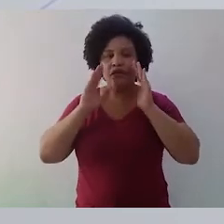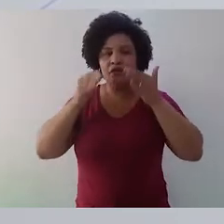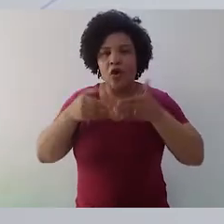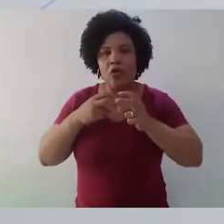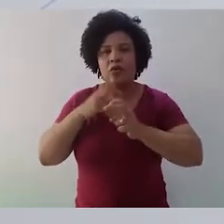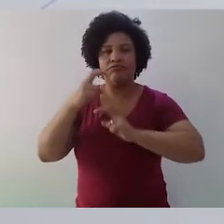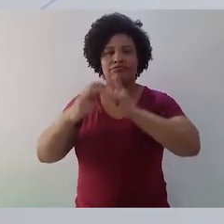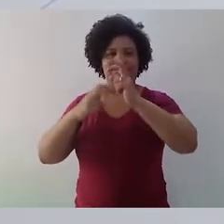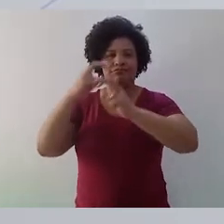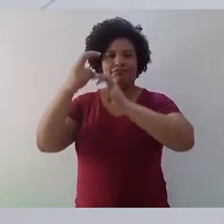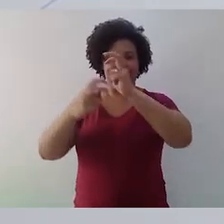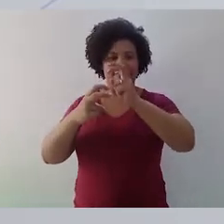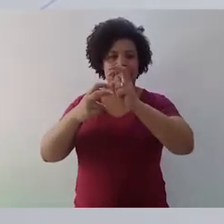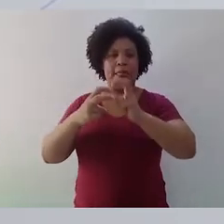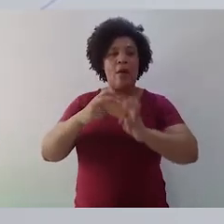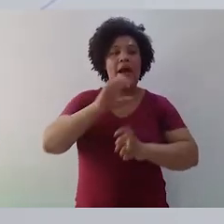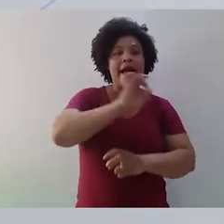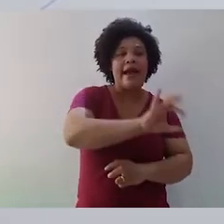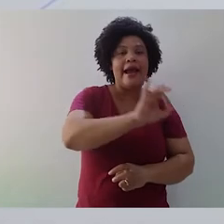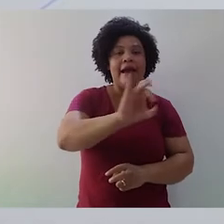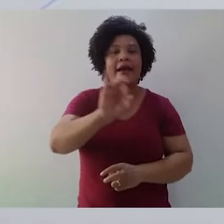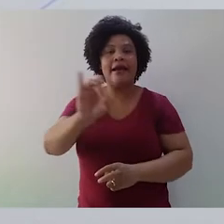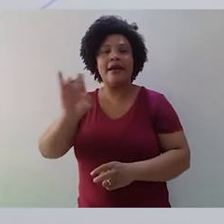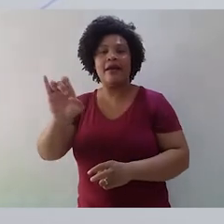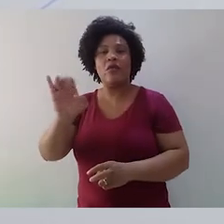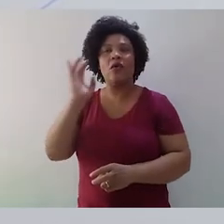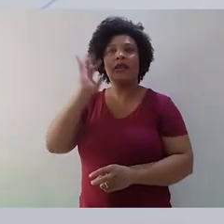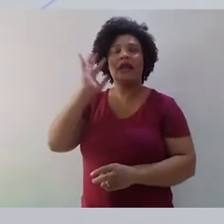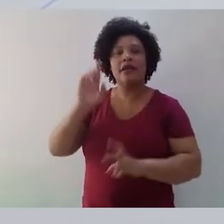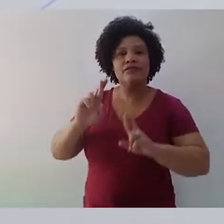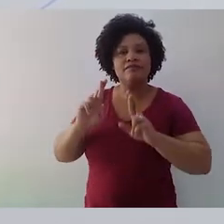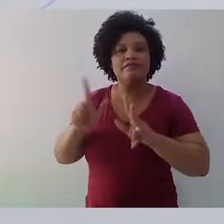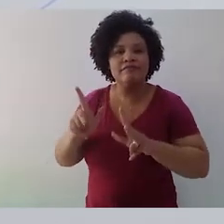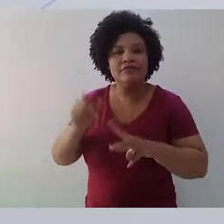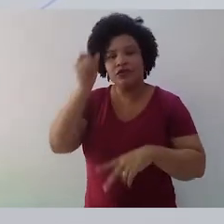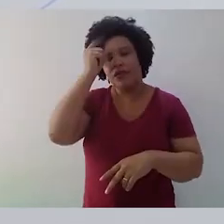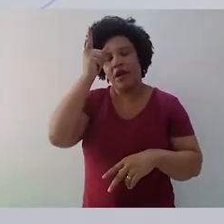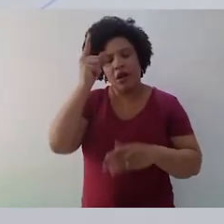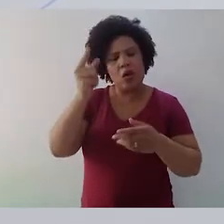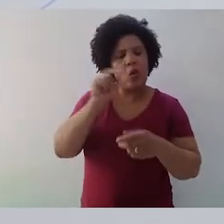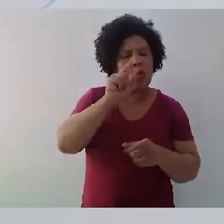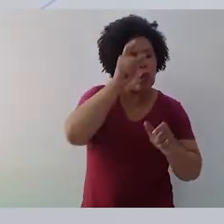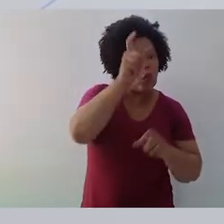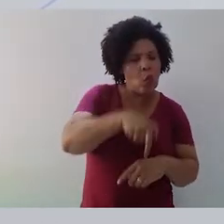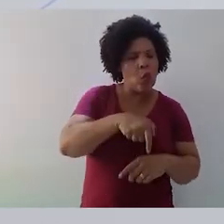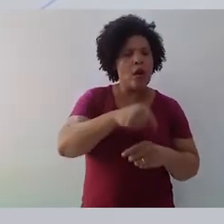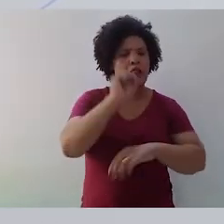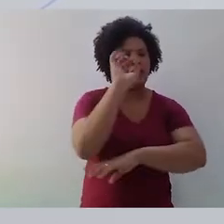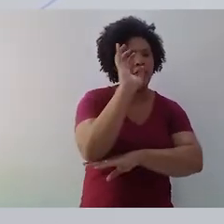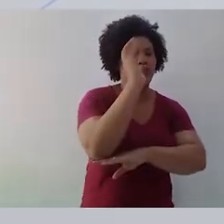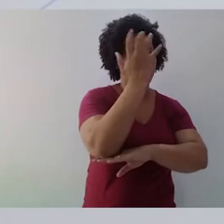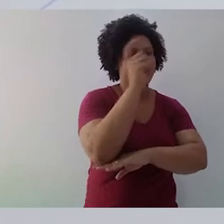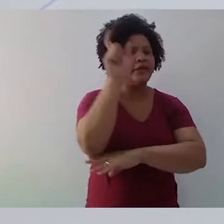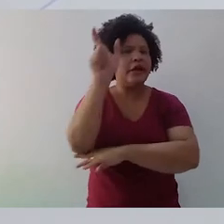chamada para um determinado aspecto. uns vão falar mais sobre a natureza, outros vão falar sobre as pessoas, talvez alguns